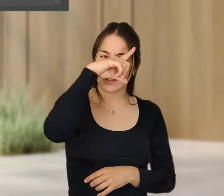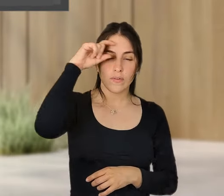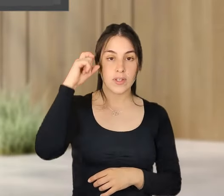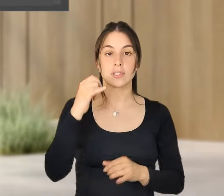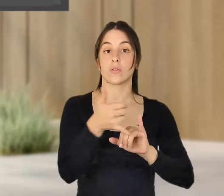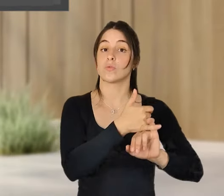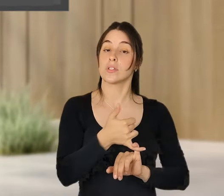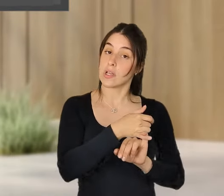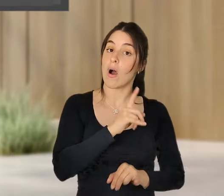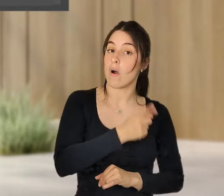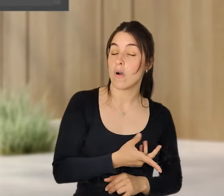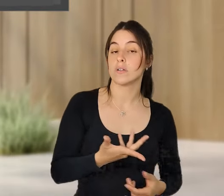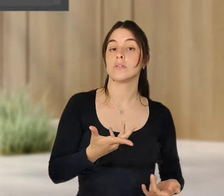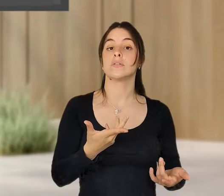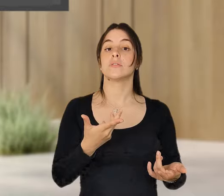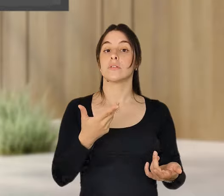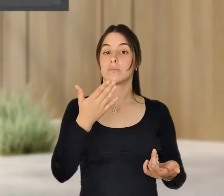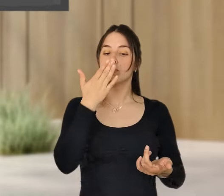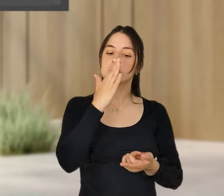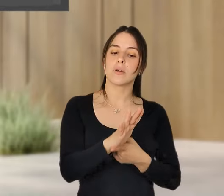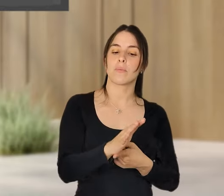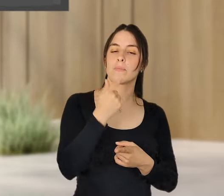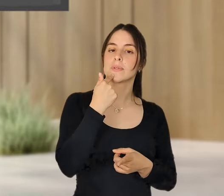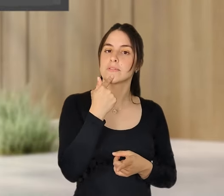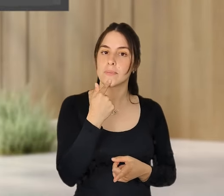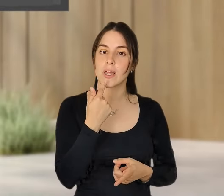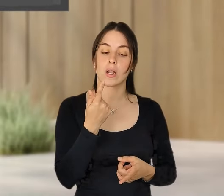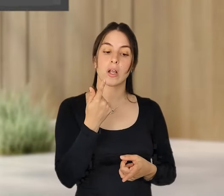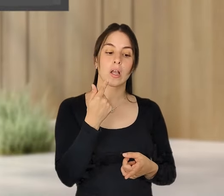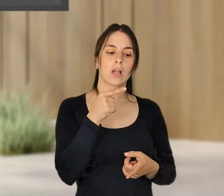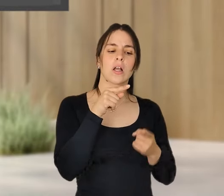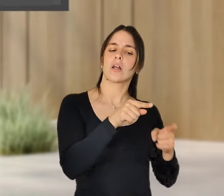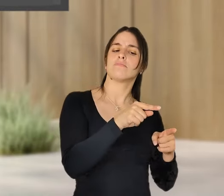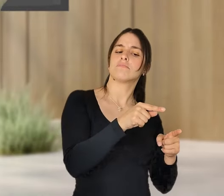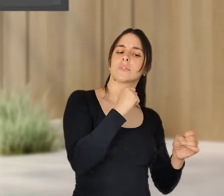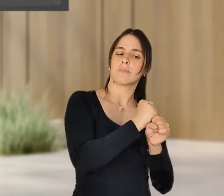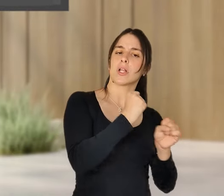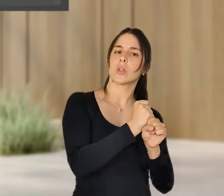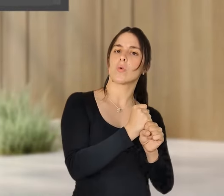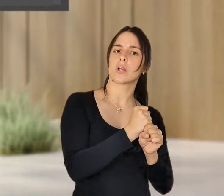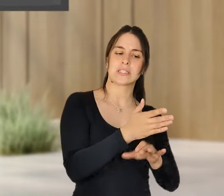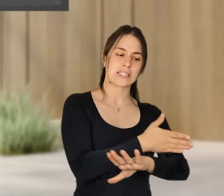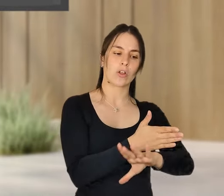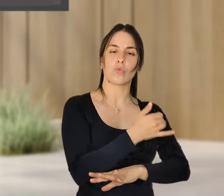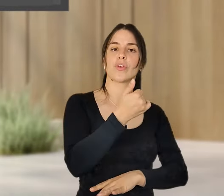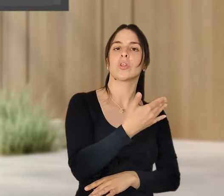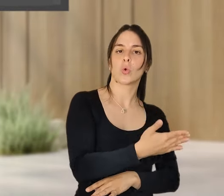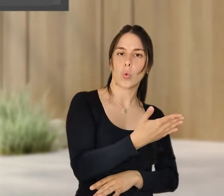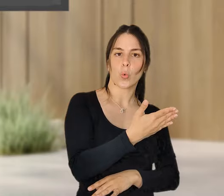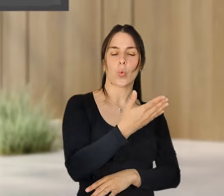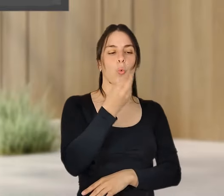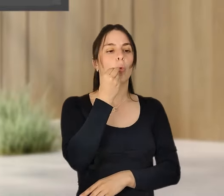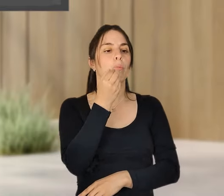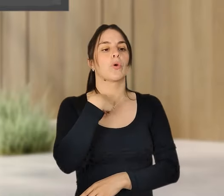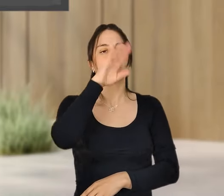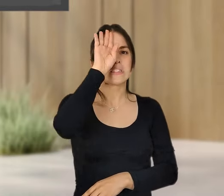essa associação entre medir o que é que é o output de um trabalhador numa economia do século XXI, que faz com